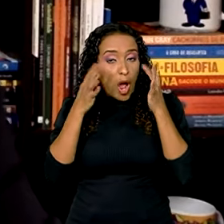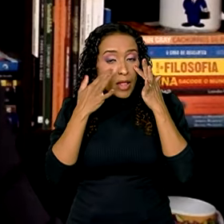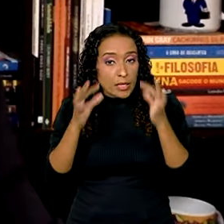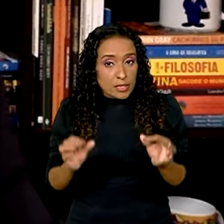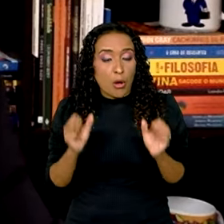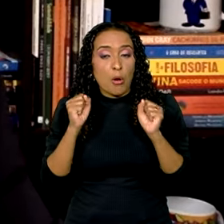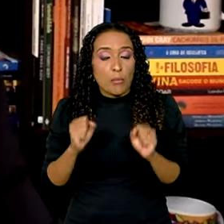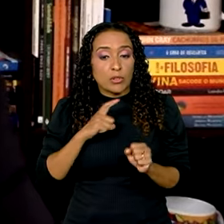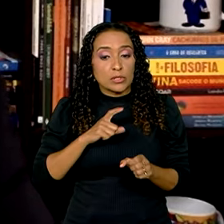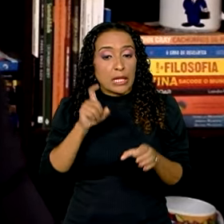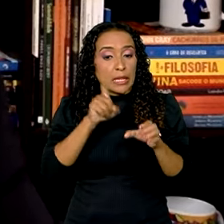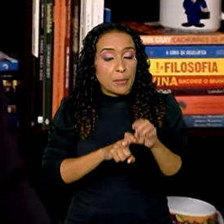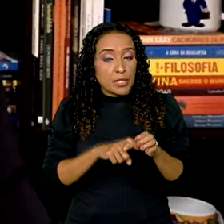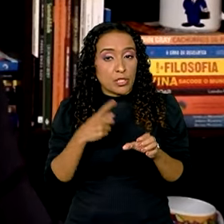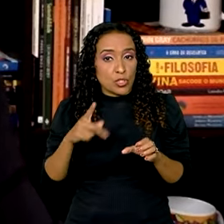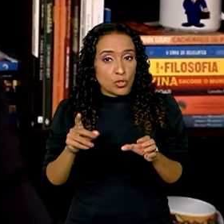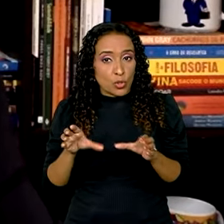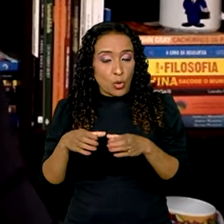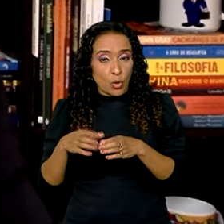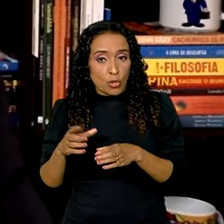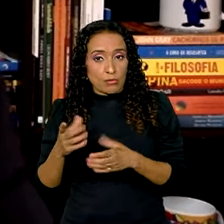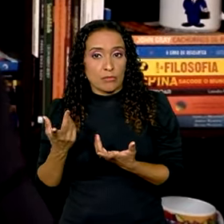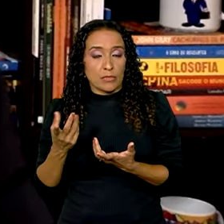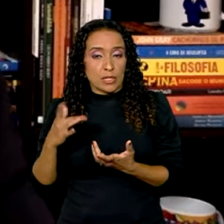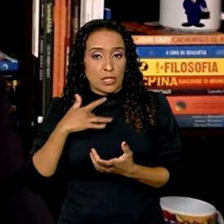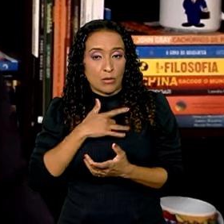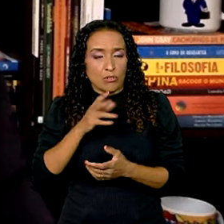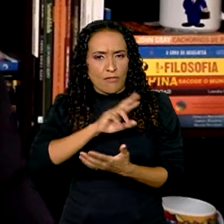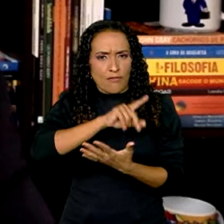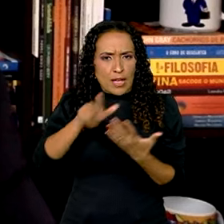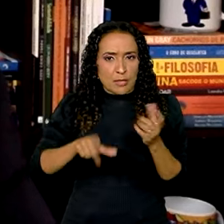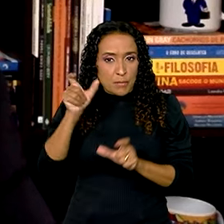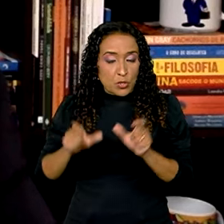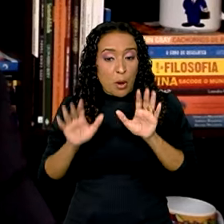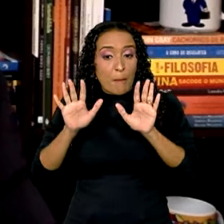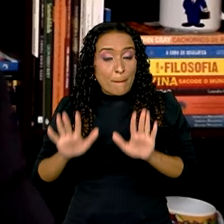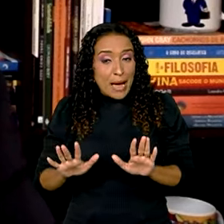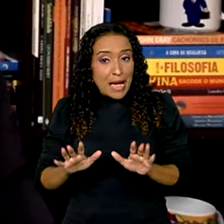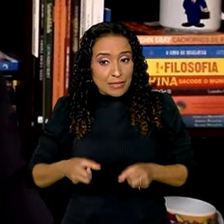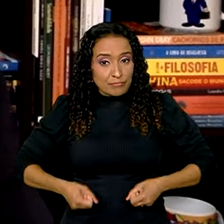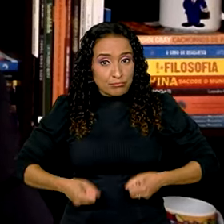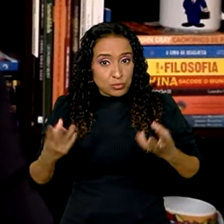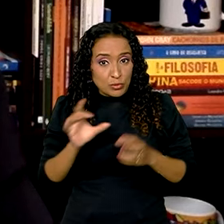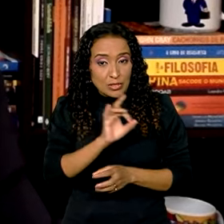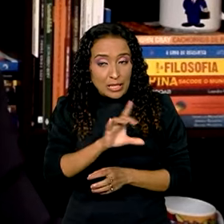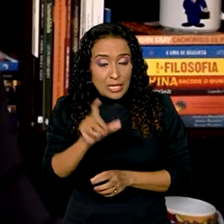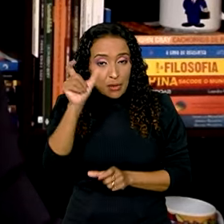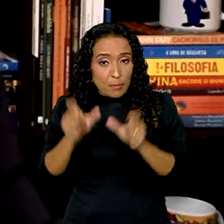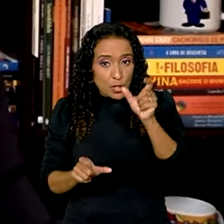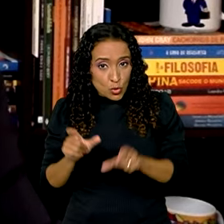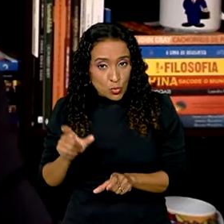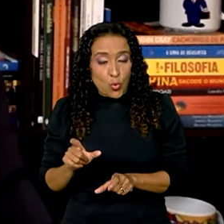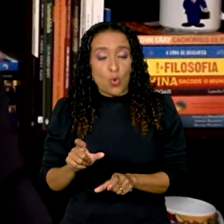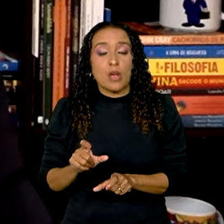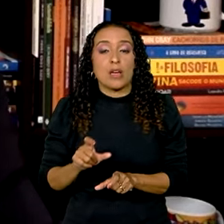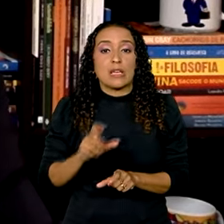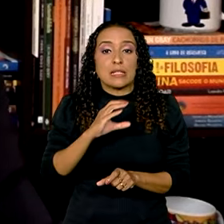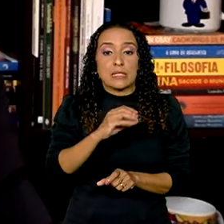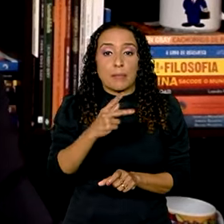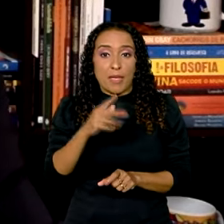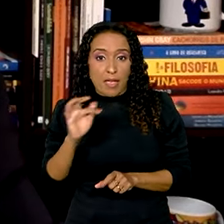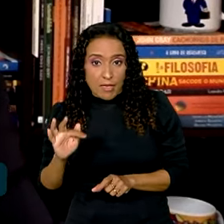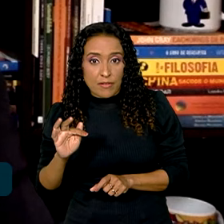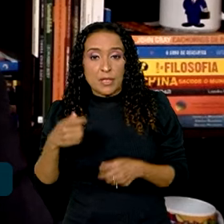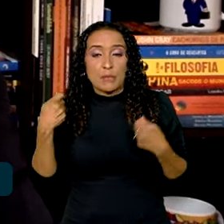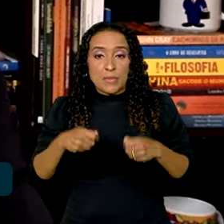dependentes no seu plano diversas pessoas, mas a despesa de cada pessoa, de cada CPF no